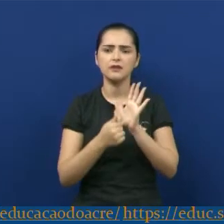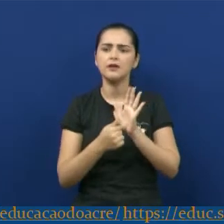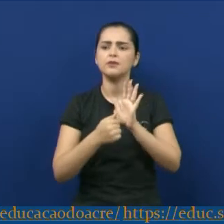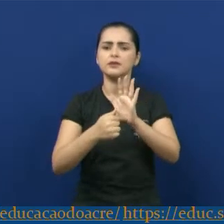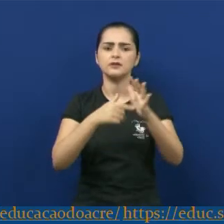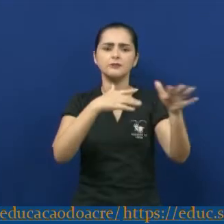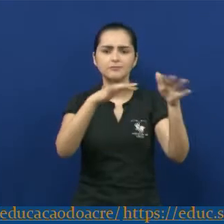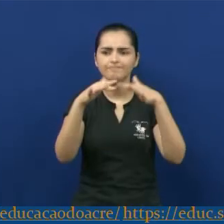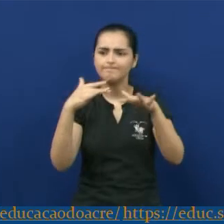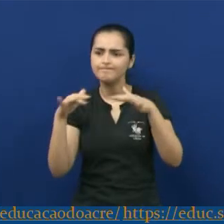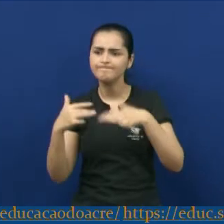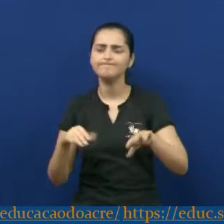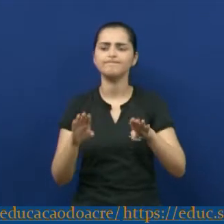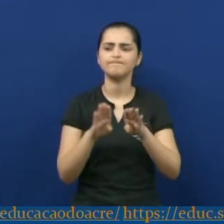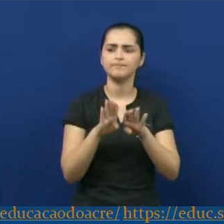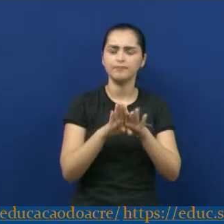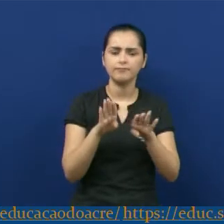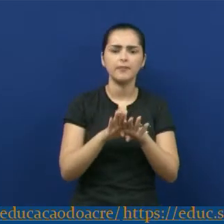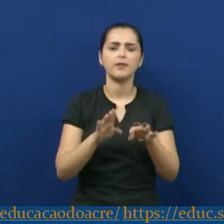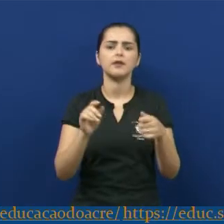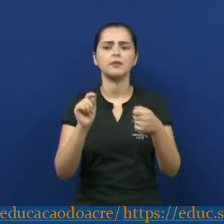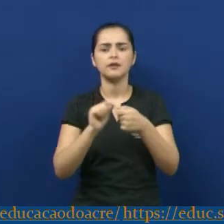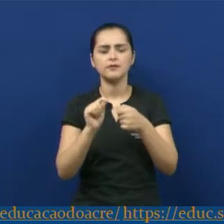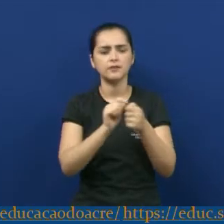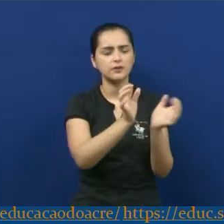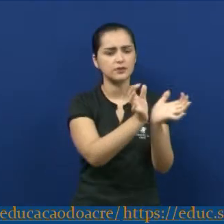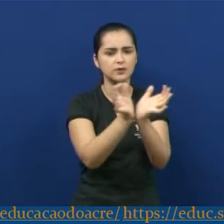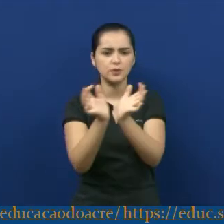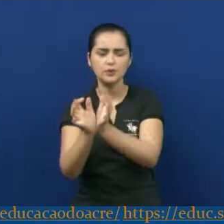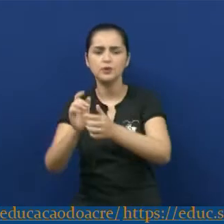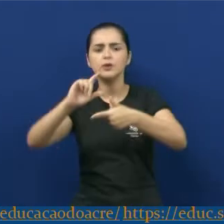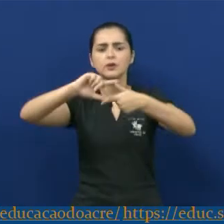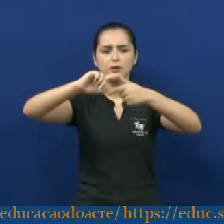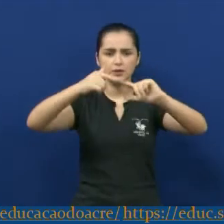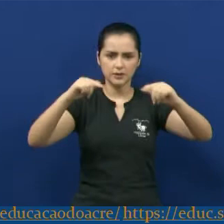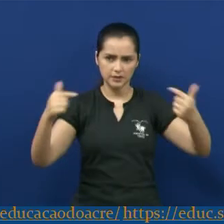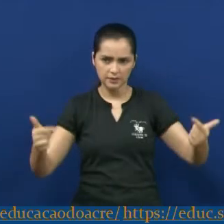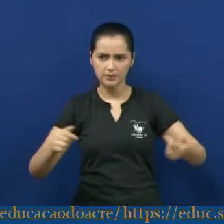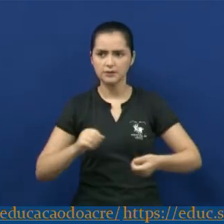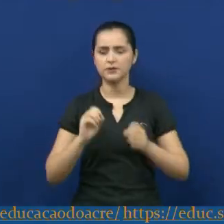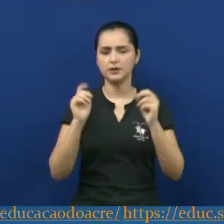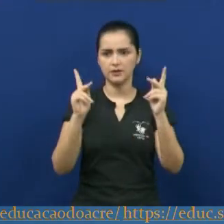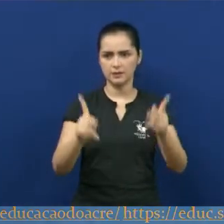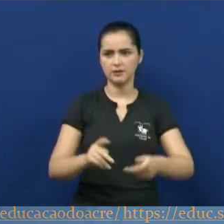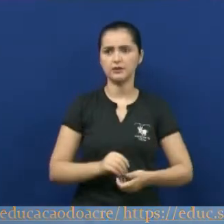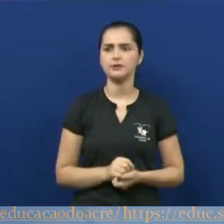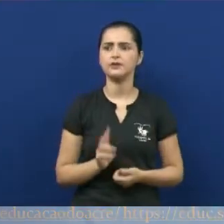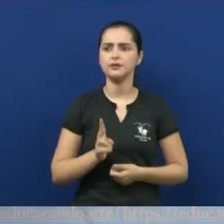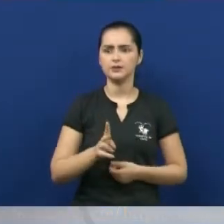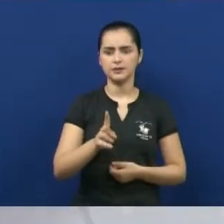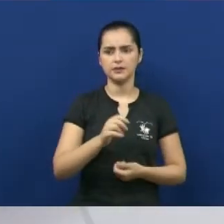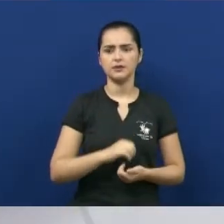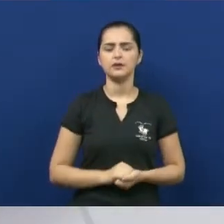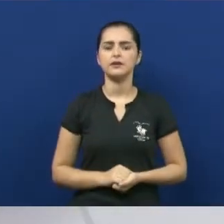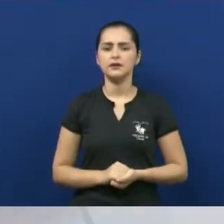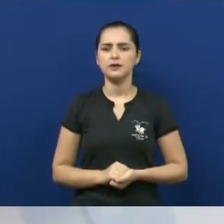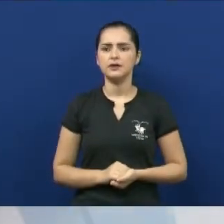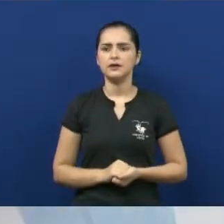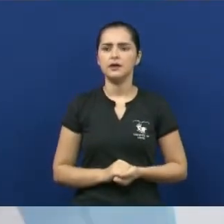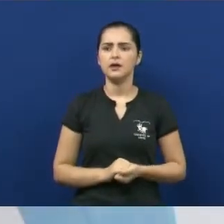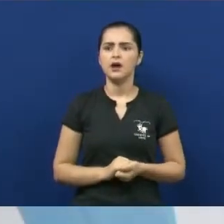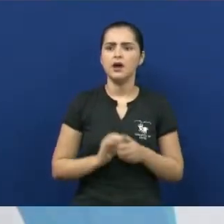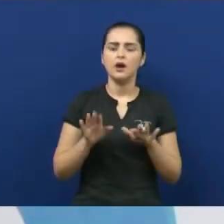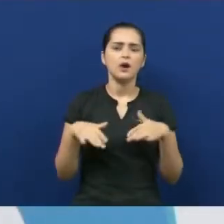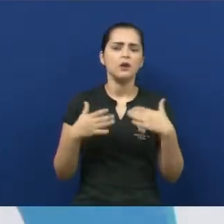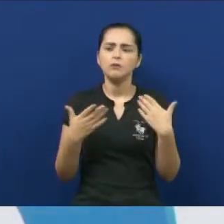manifestos, bem como pela formação de grupos modernistas. Ok? Continuando. Quais